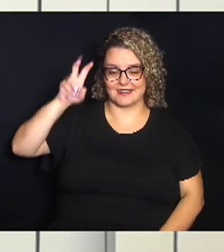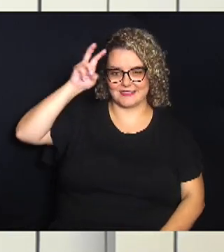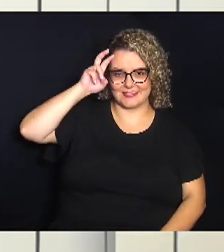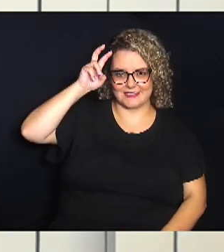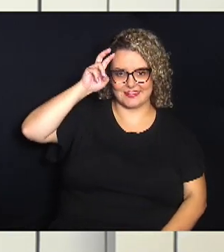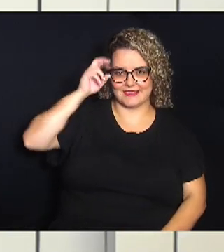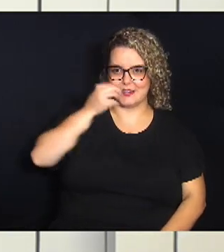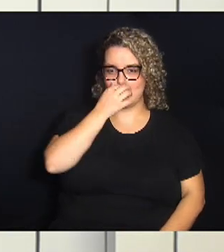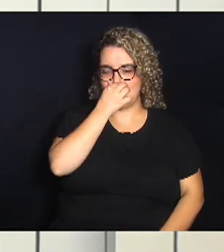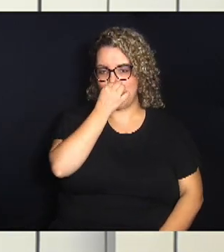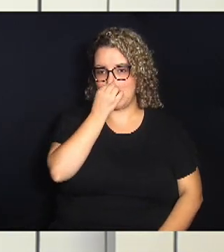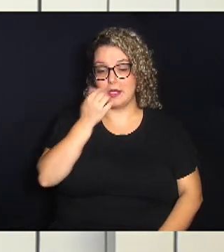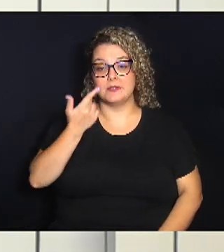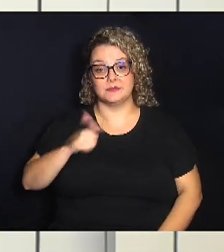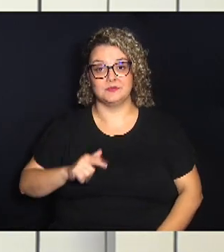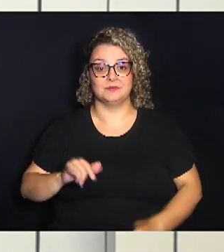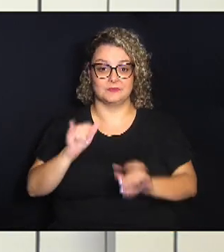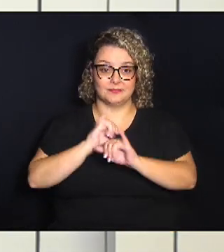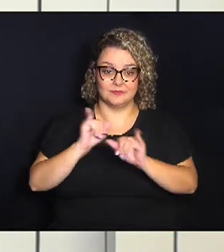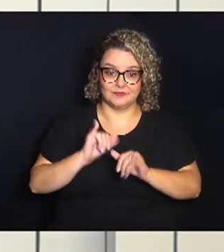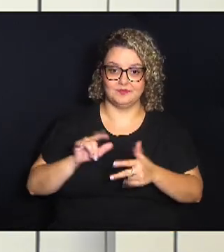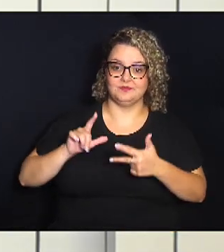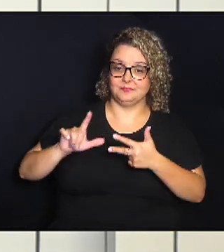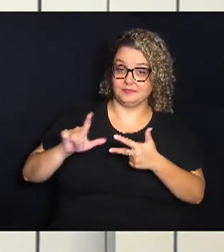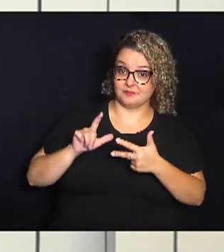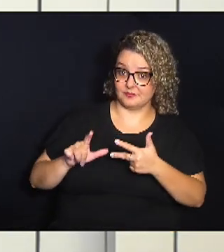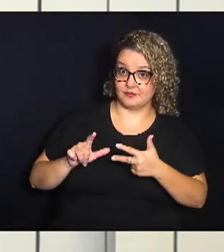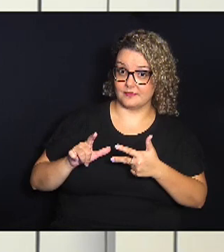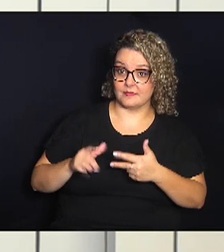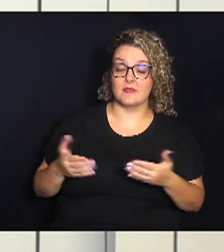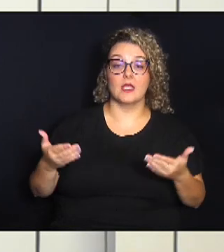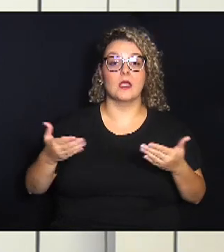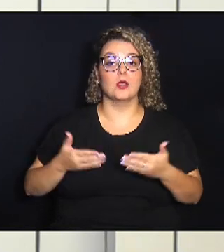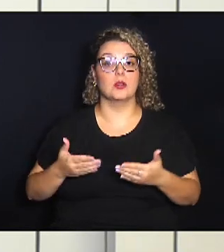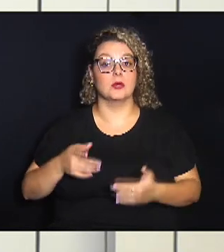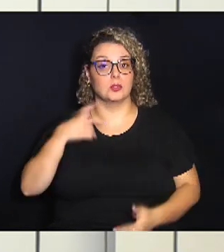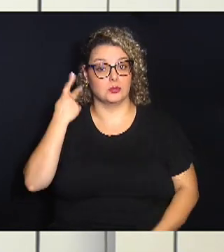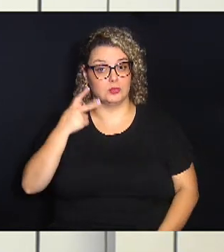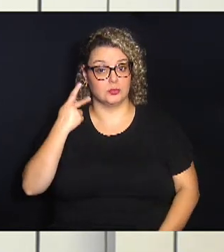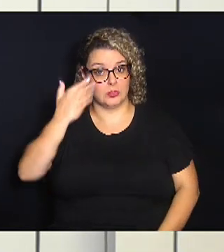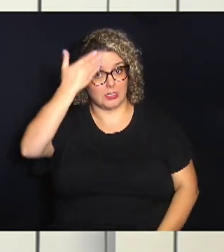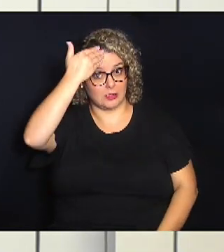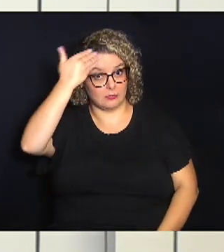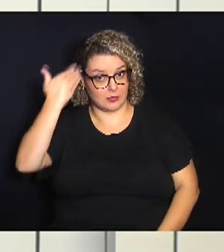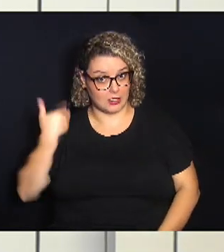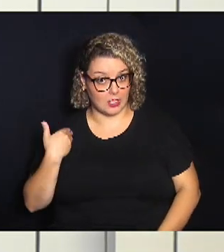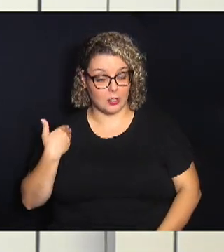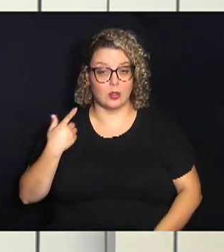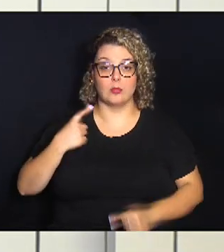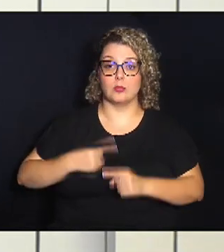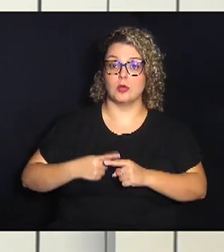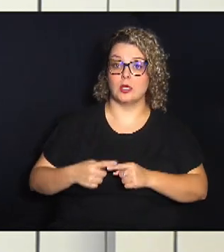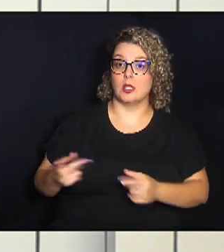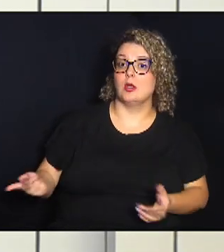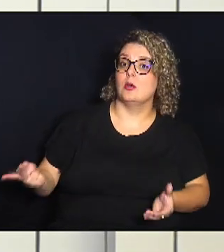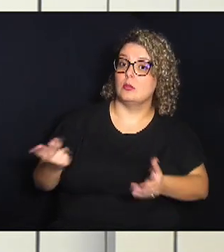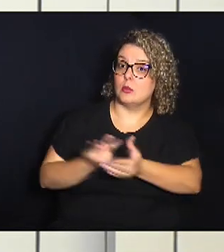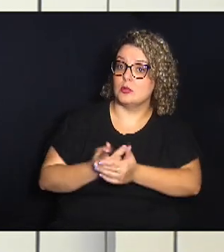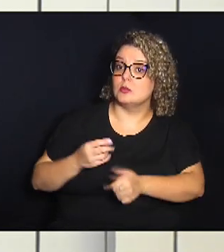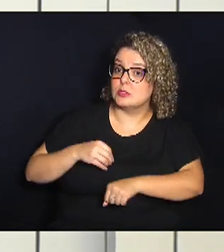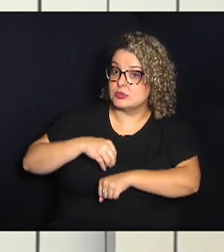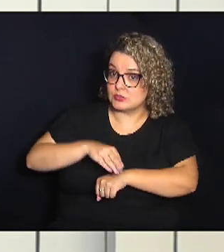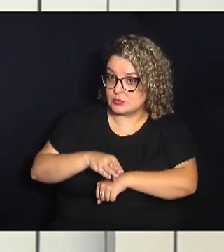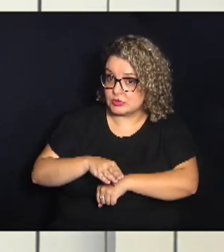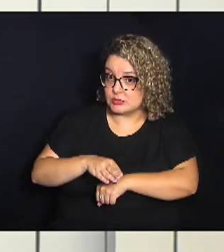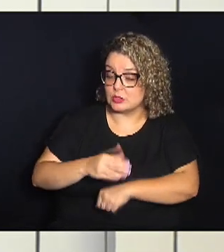-feira. A gente segue aqui com as notícias do Legislativo, agora com a vereadora Débora Palermo, porque ela protocolou uma indicação